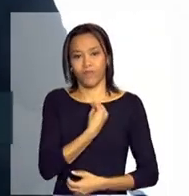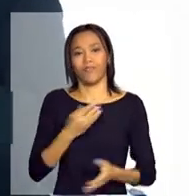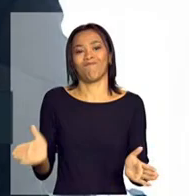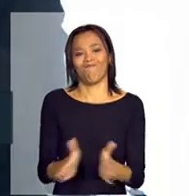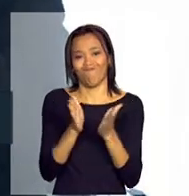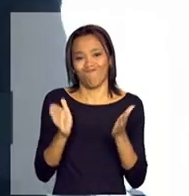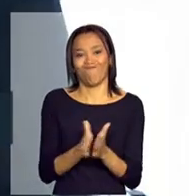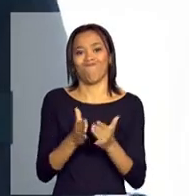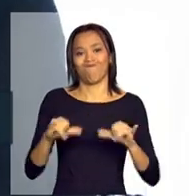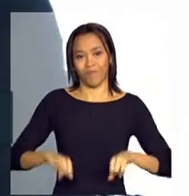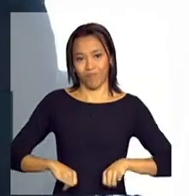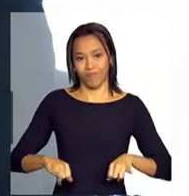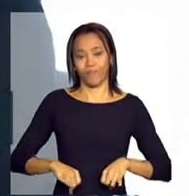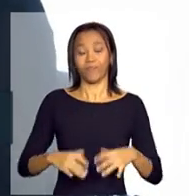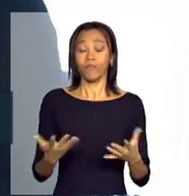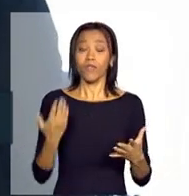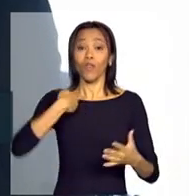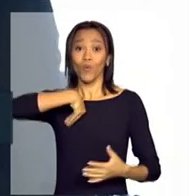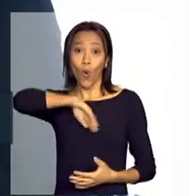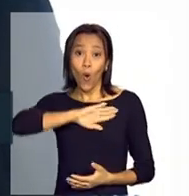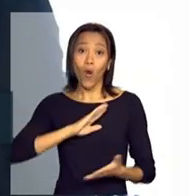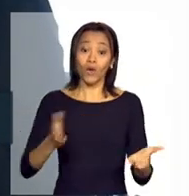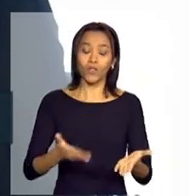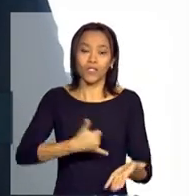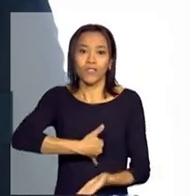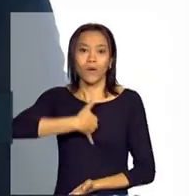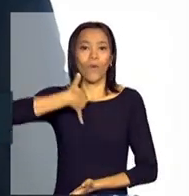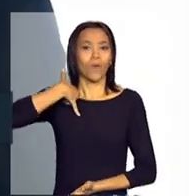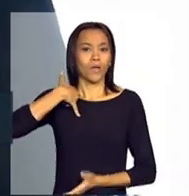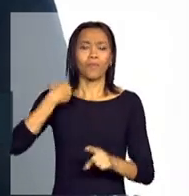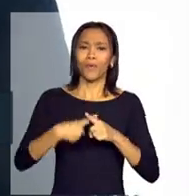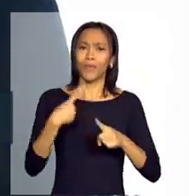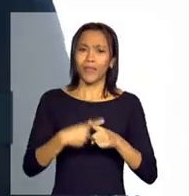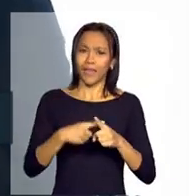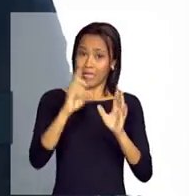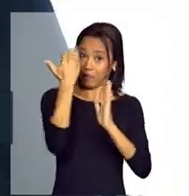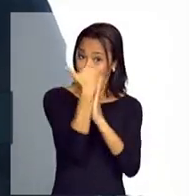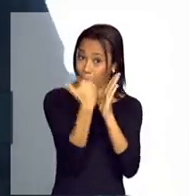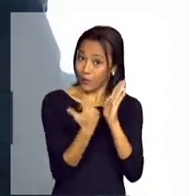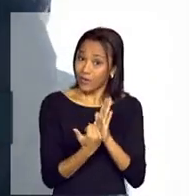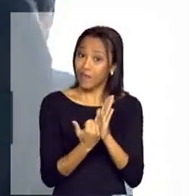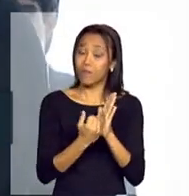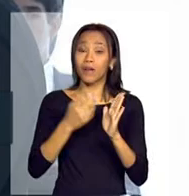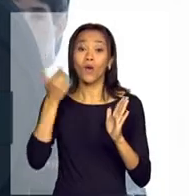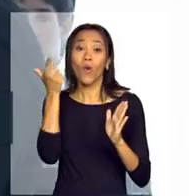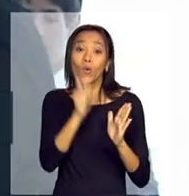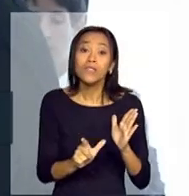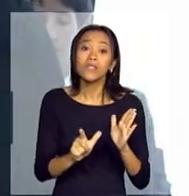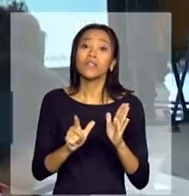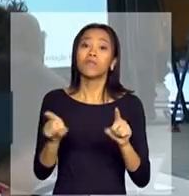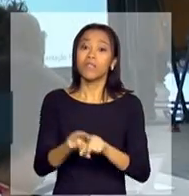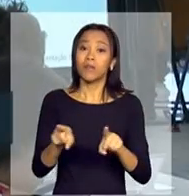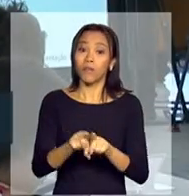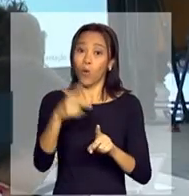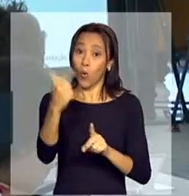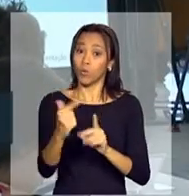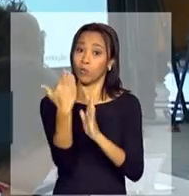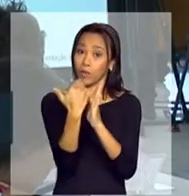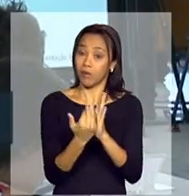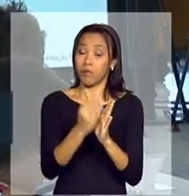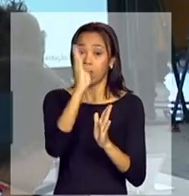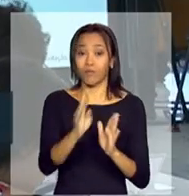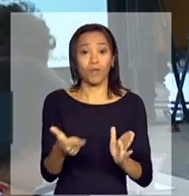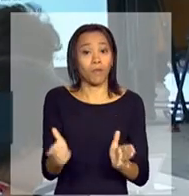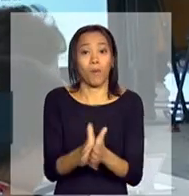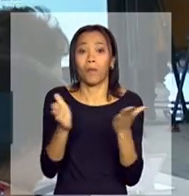mérito, e nós nos orgulhamos muito disso, de construir o Bolsa Família e, em cima dele, construir o Brasil Sem Miséria, é exatamente